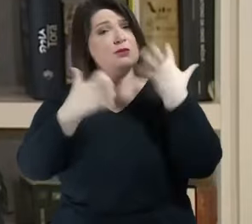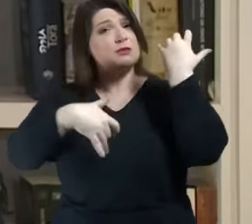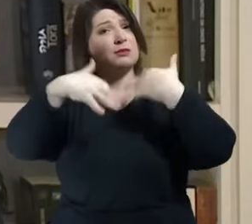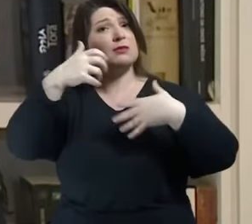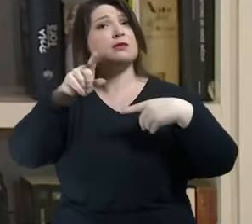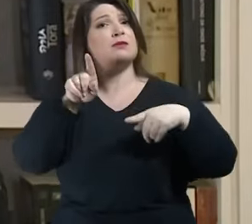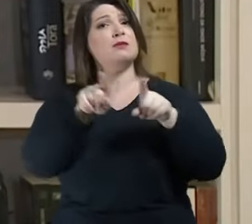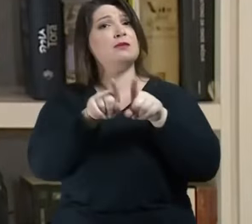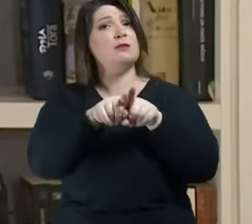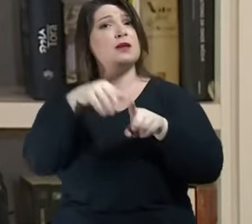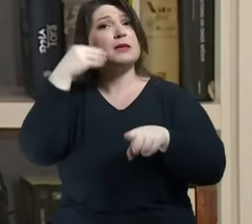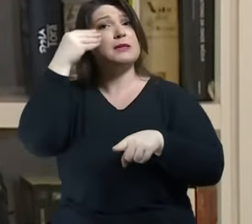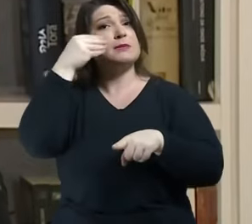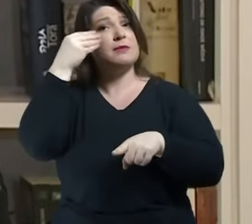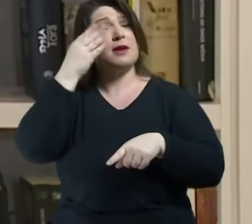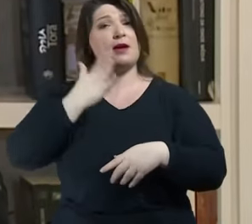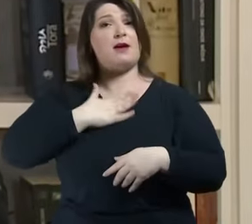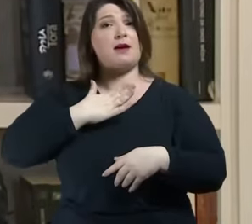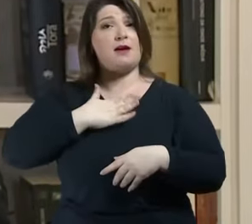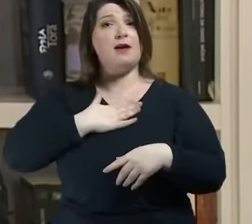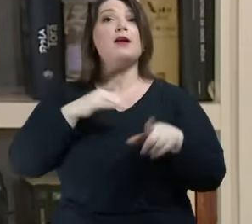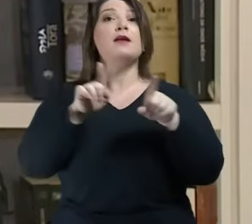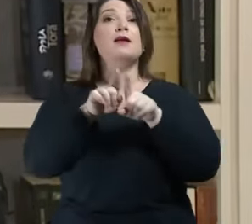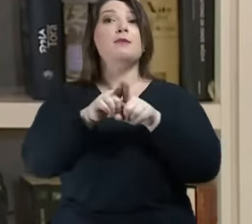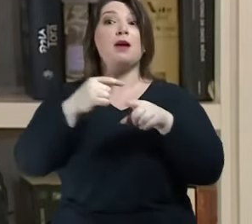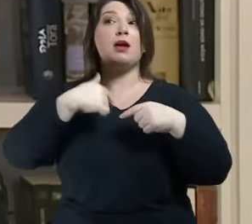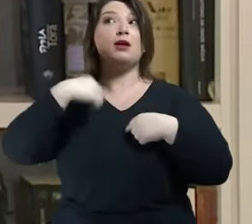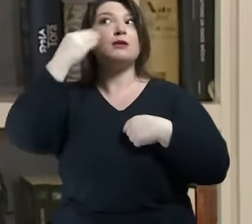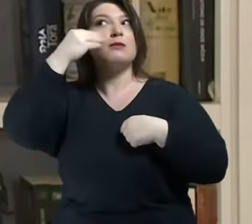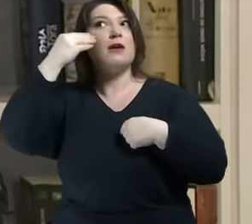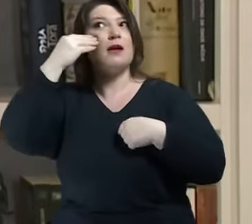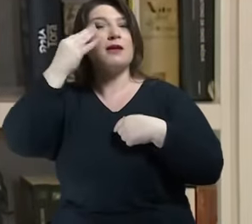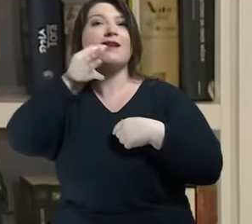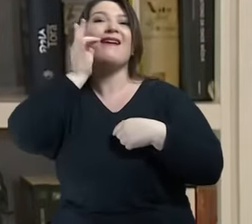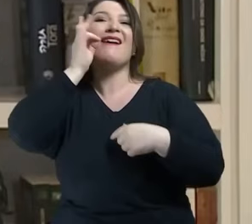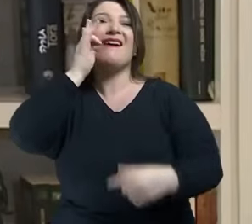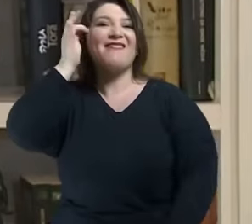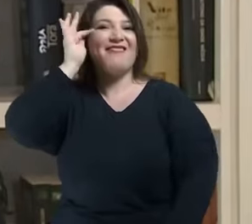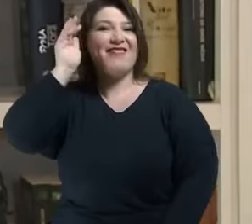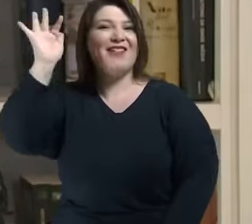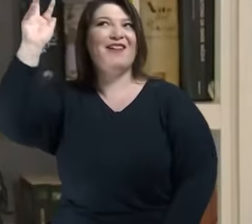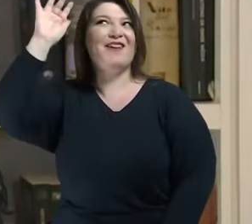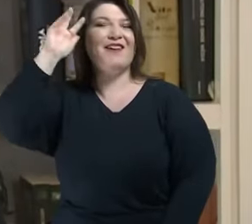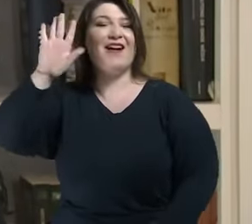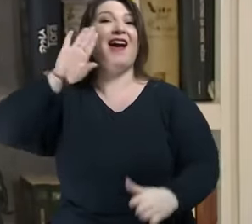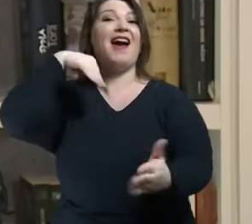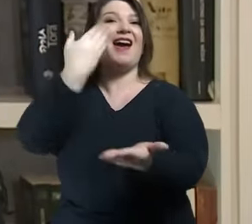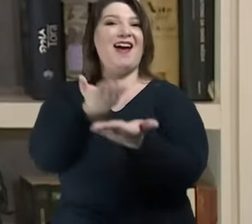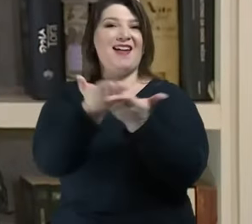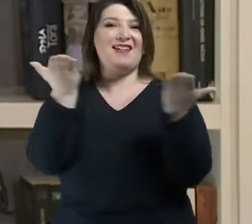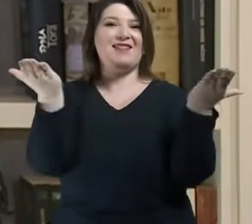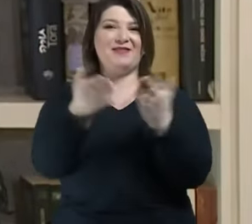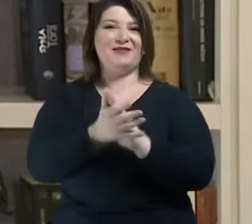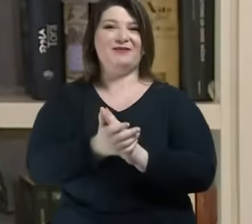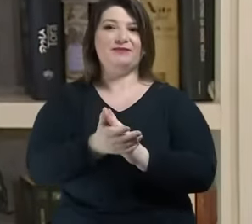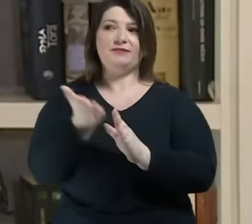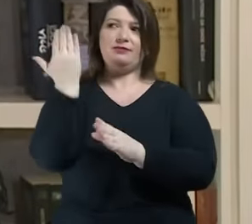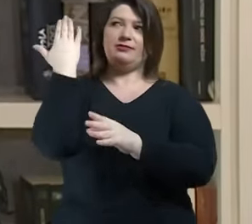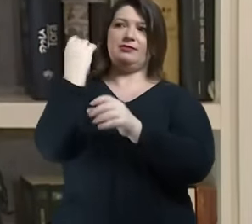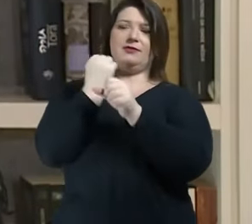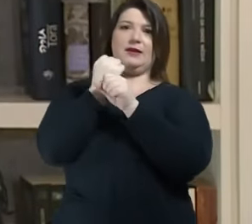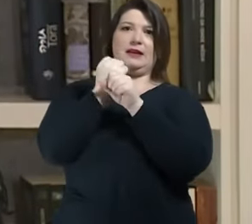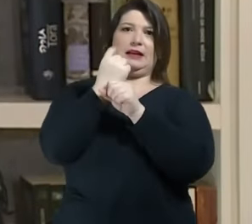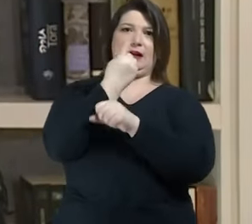filosófico para hoje. E começa exatamente lembrando que há 14 anos nós oferecíamos um título e uma emenda